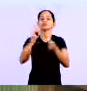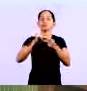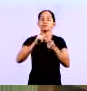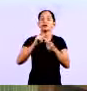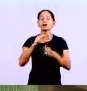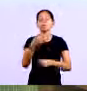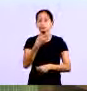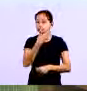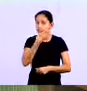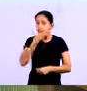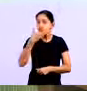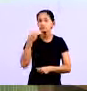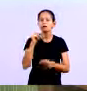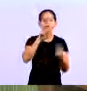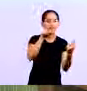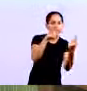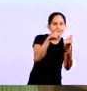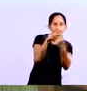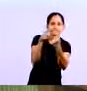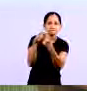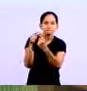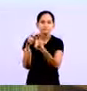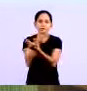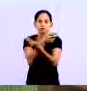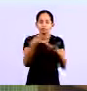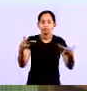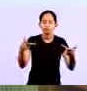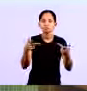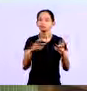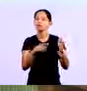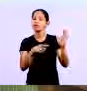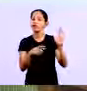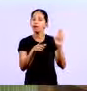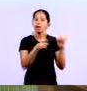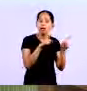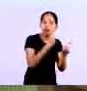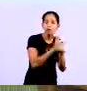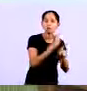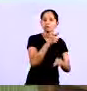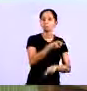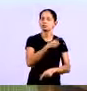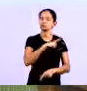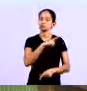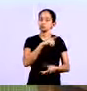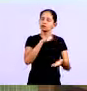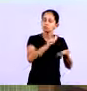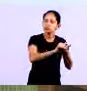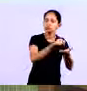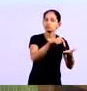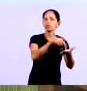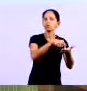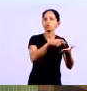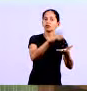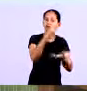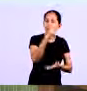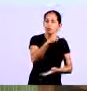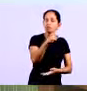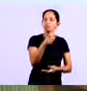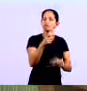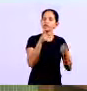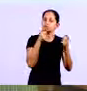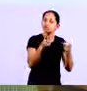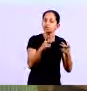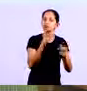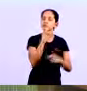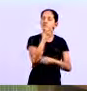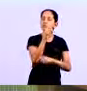o que você vai ver Você vai identificar várias Várias lá que você vendeu Tem o registro Tem o cuponzinho que você fez a